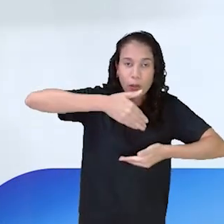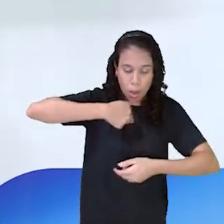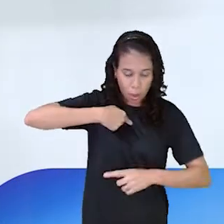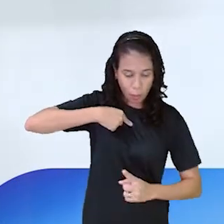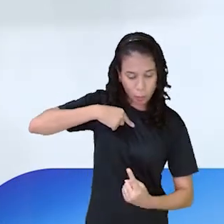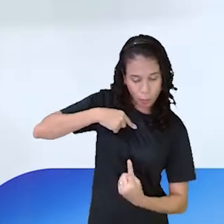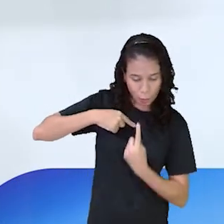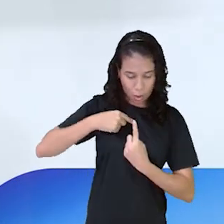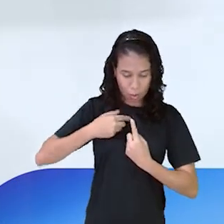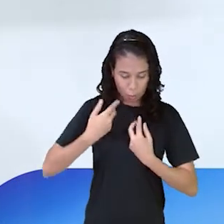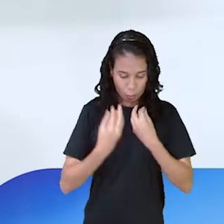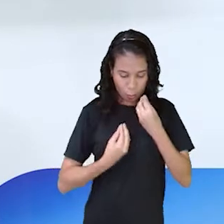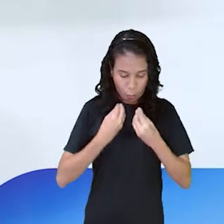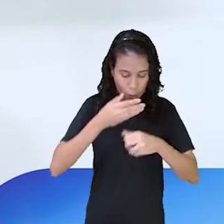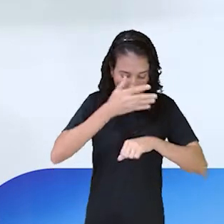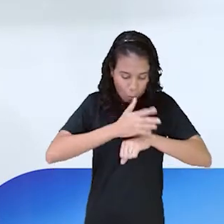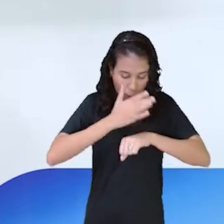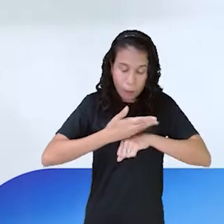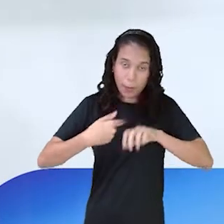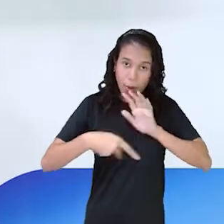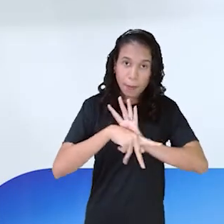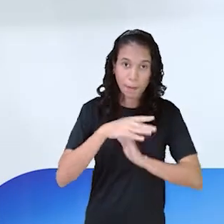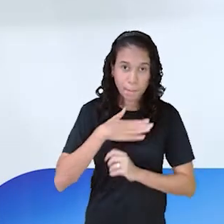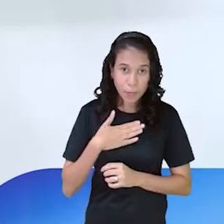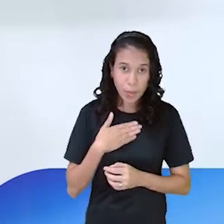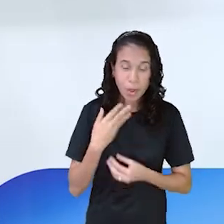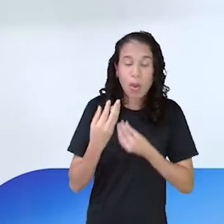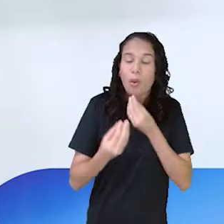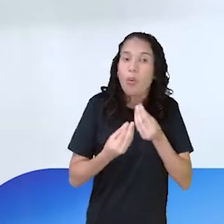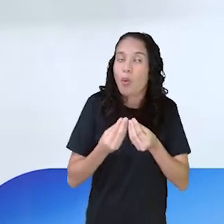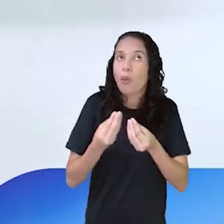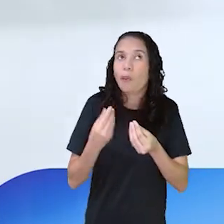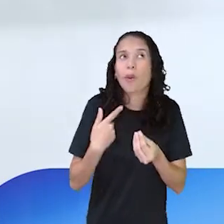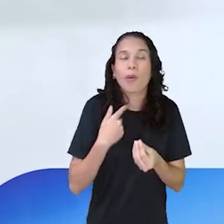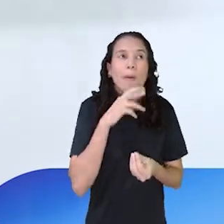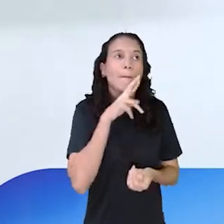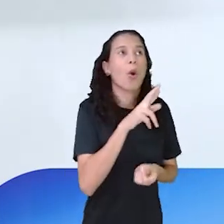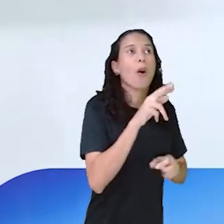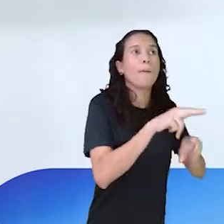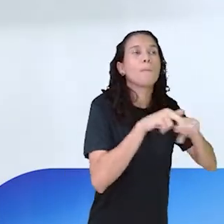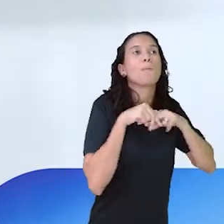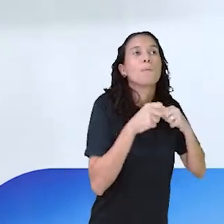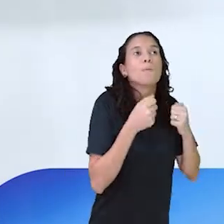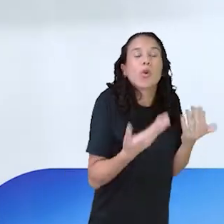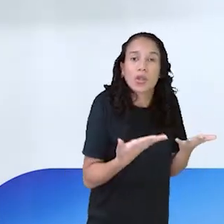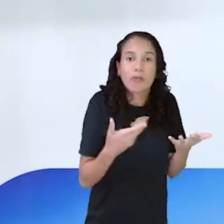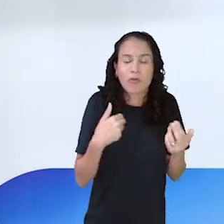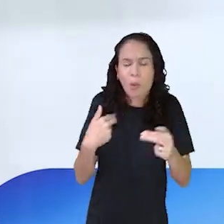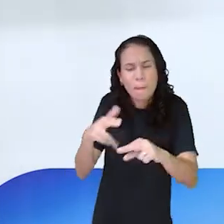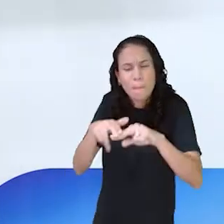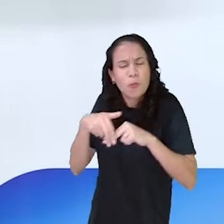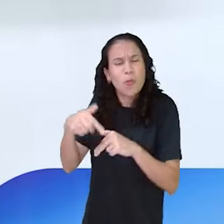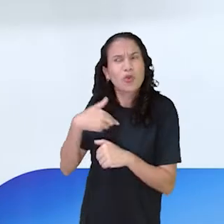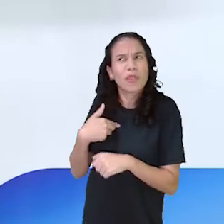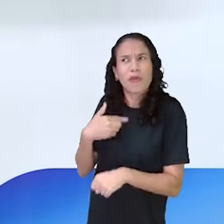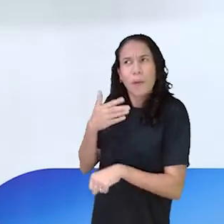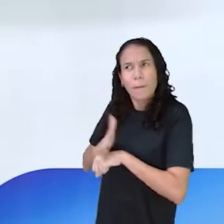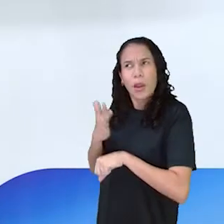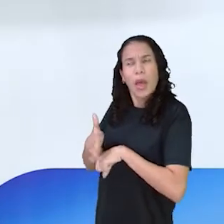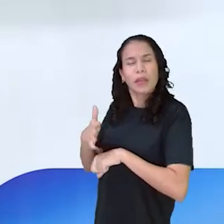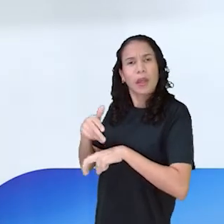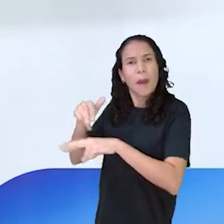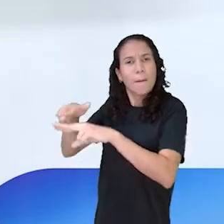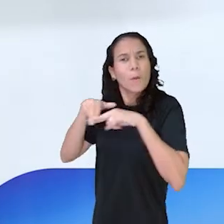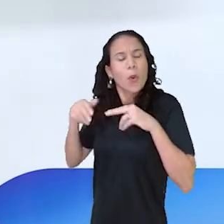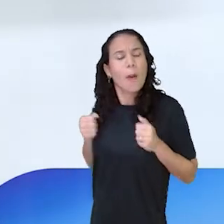próprio funcionamento. A gente precisa entender por que a gente dá algumas respostas comportamentais, por que a gente age de